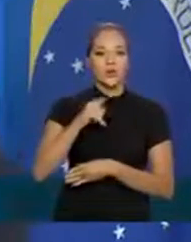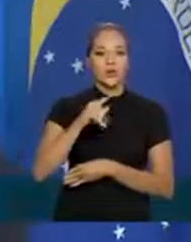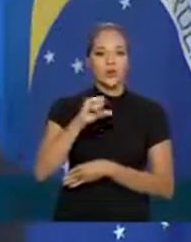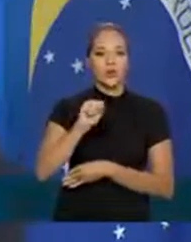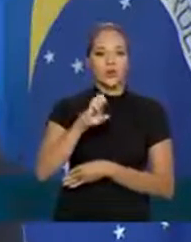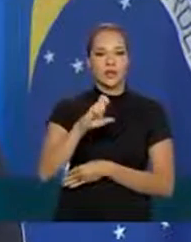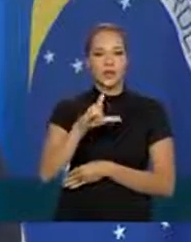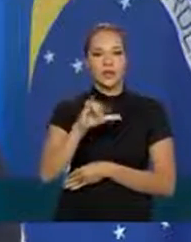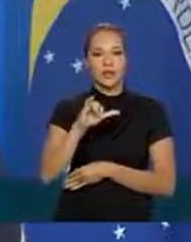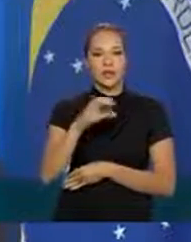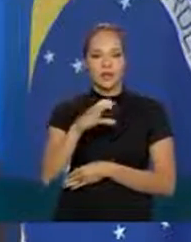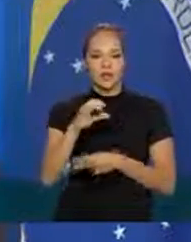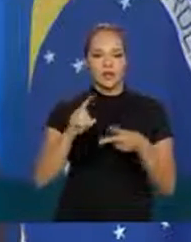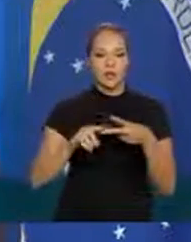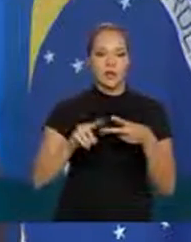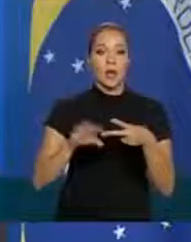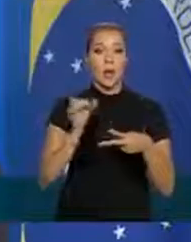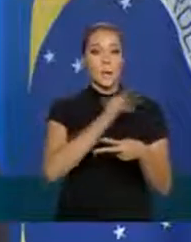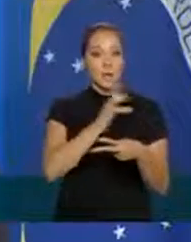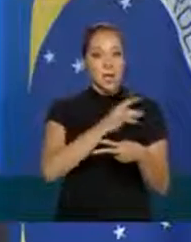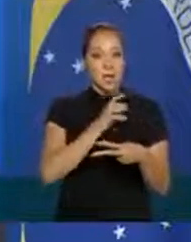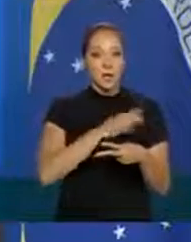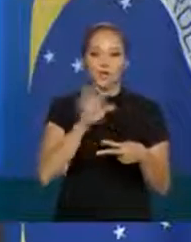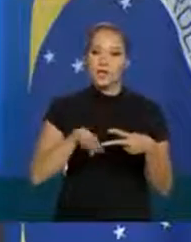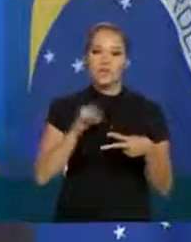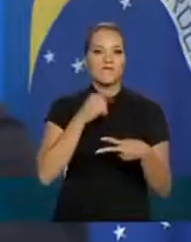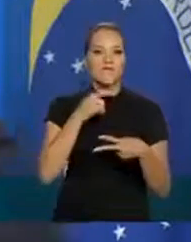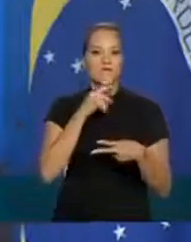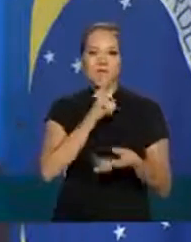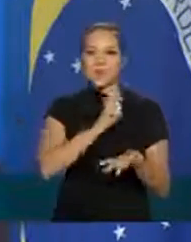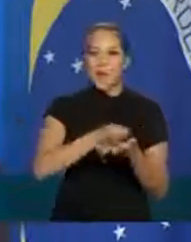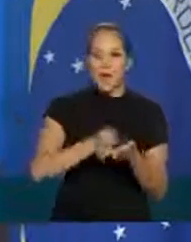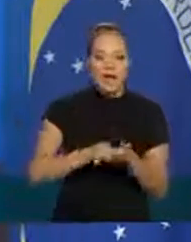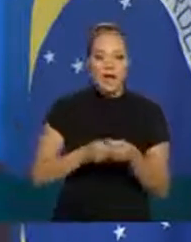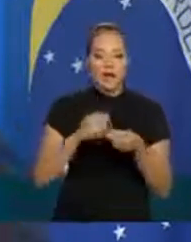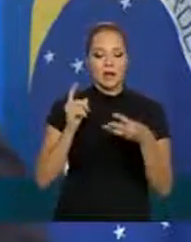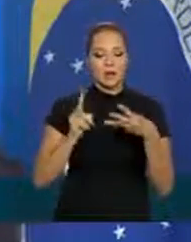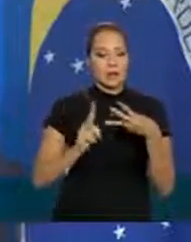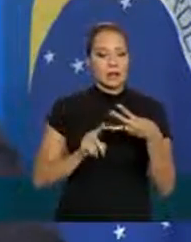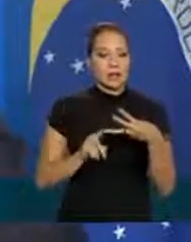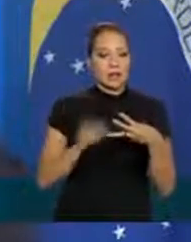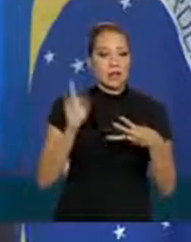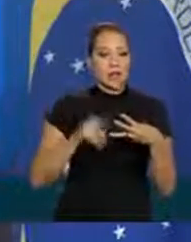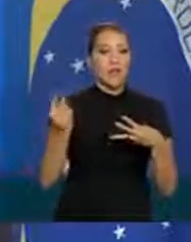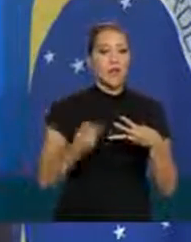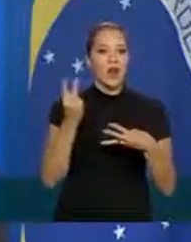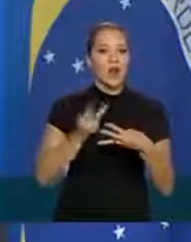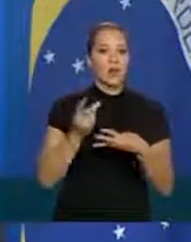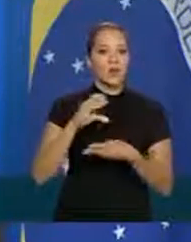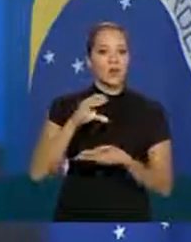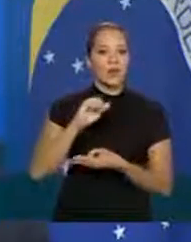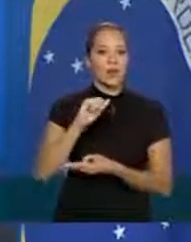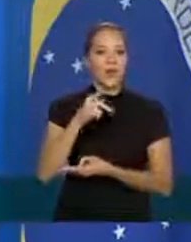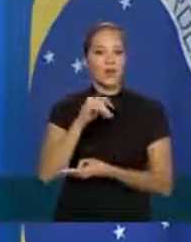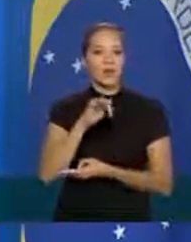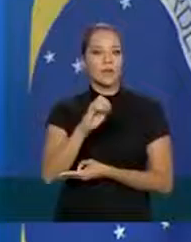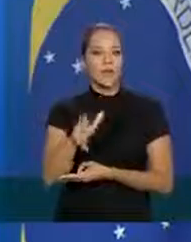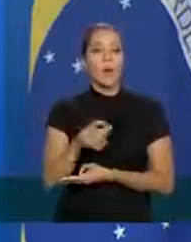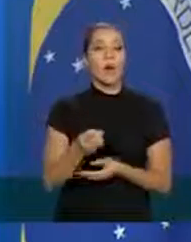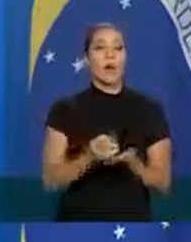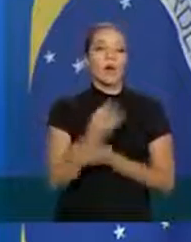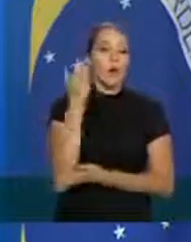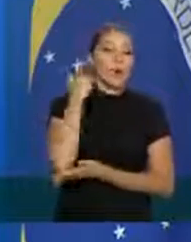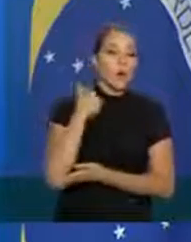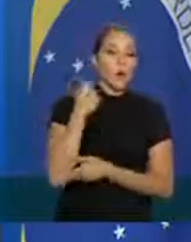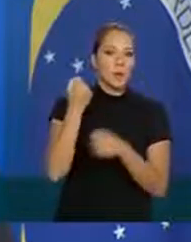o outro componente é o medo que ele tem de ficar sem liquidez naquele período e o outro componente é o custo do capital ou seja quanto o banco precisa ter de